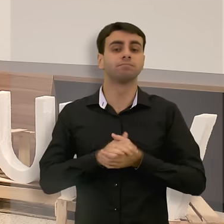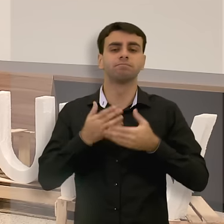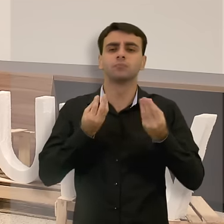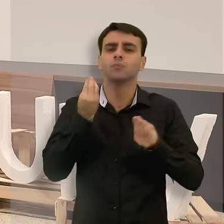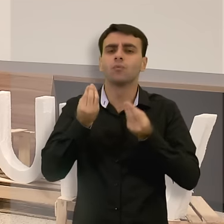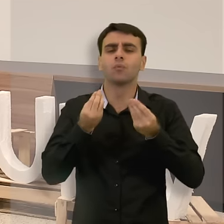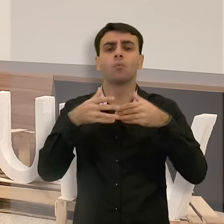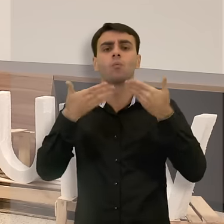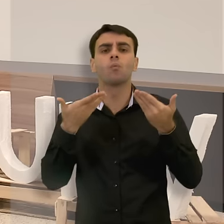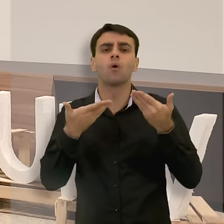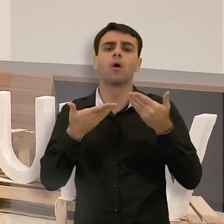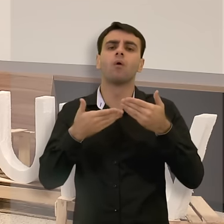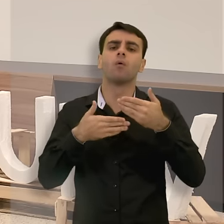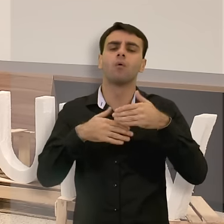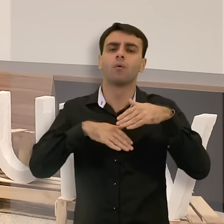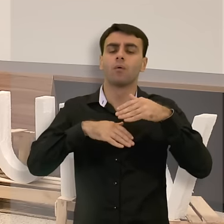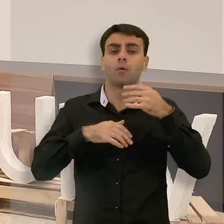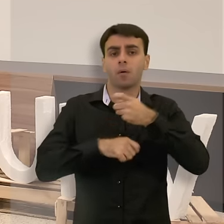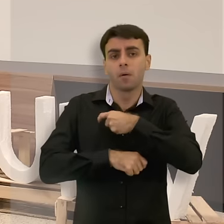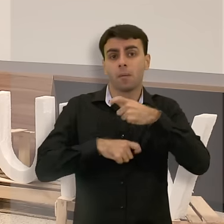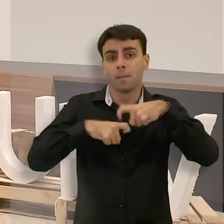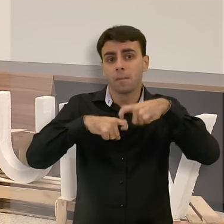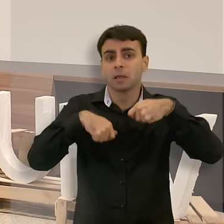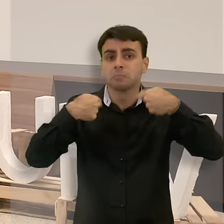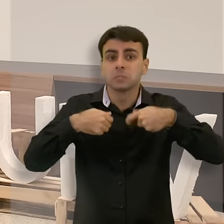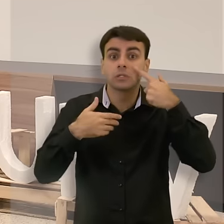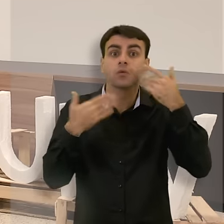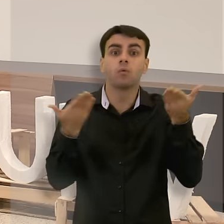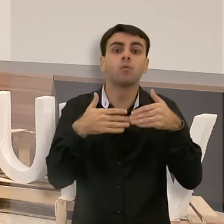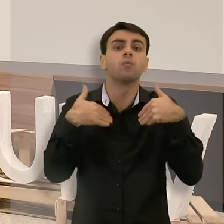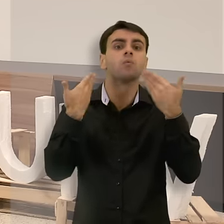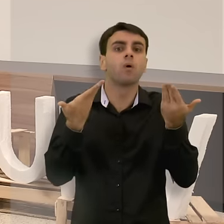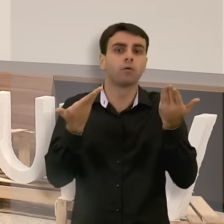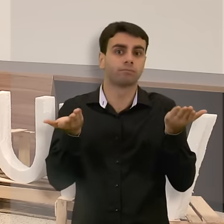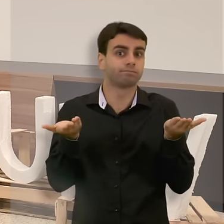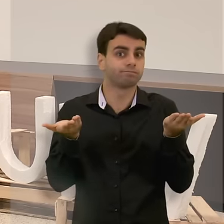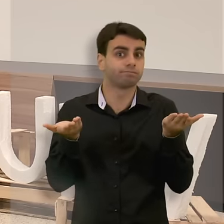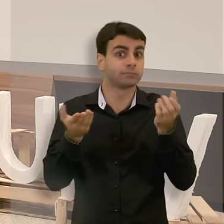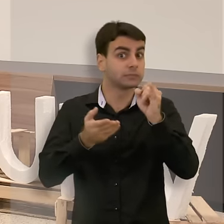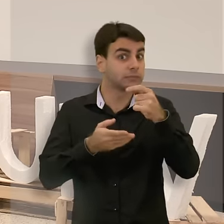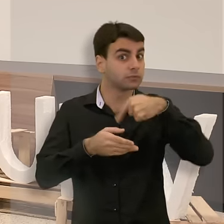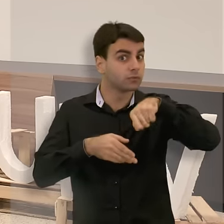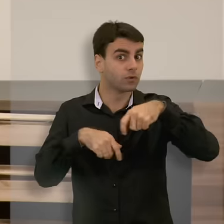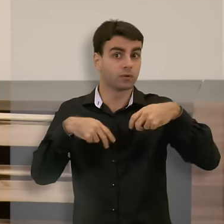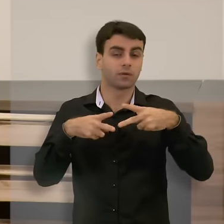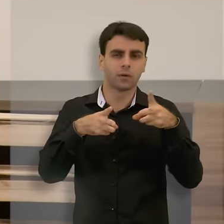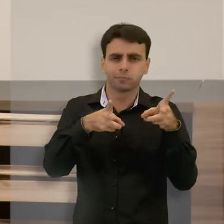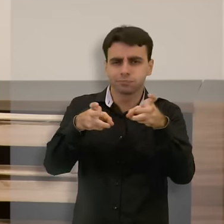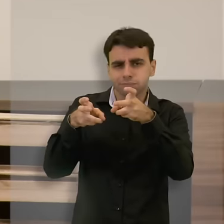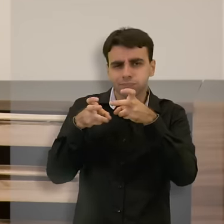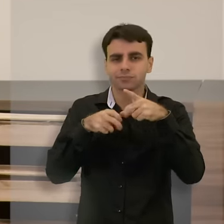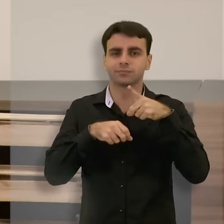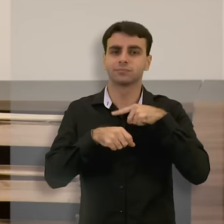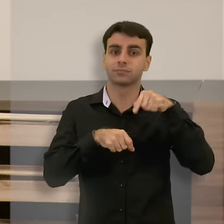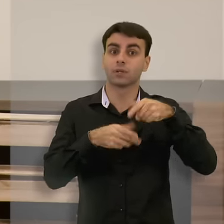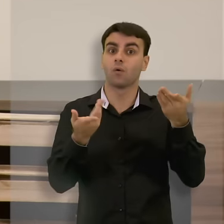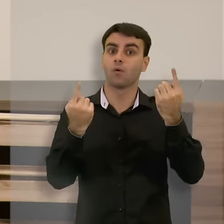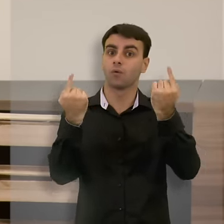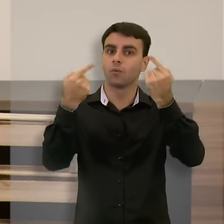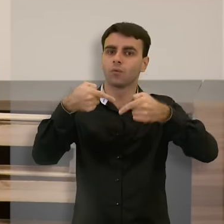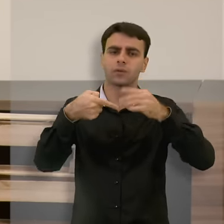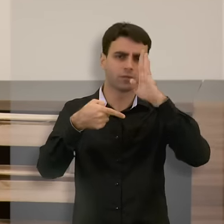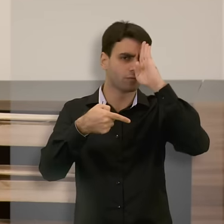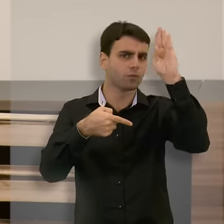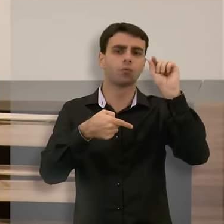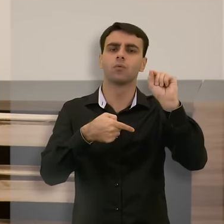De que medicina as pessoas precisam hoje, olhando para esses dados? Se a gente percebe que o grande desafio